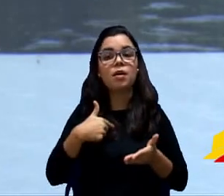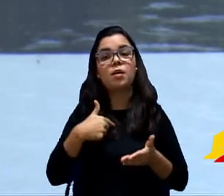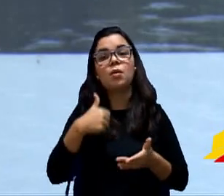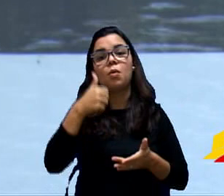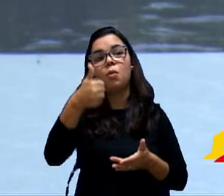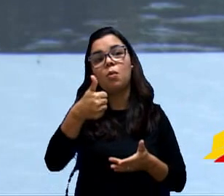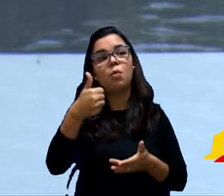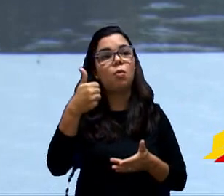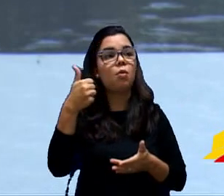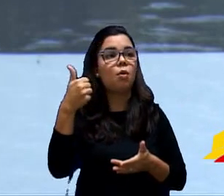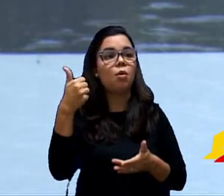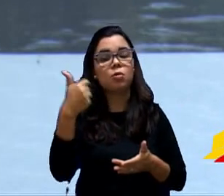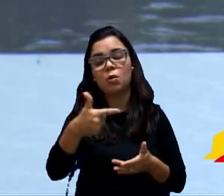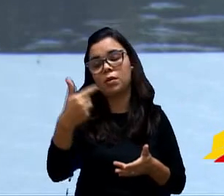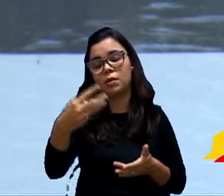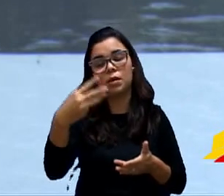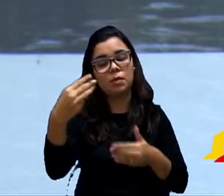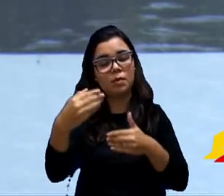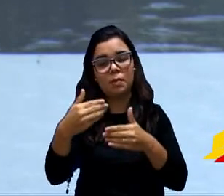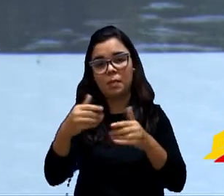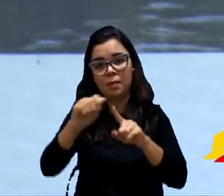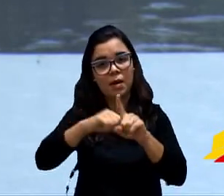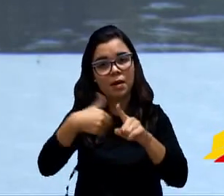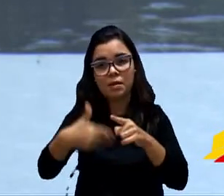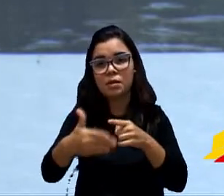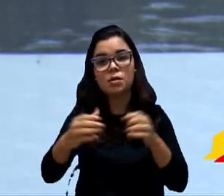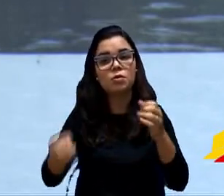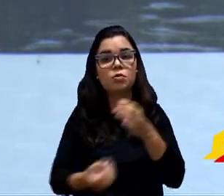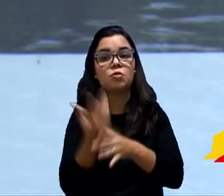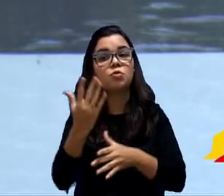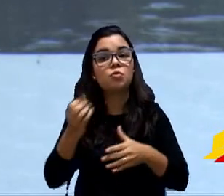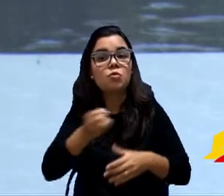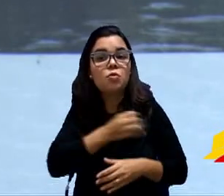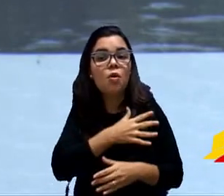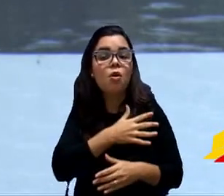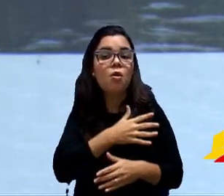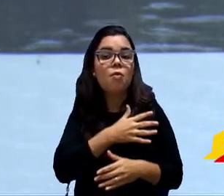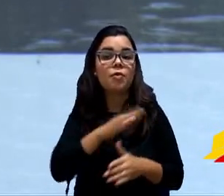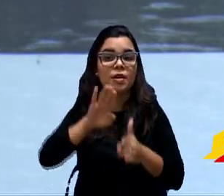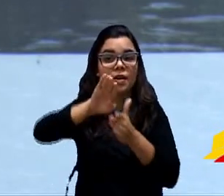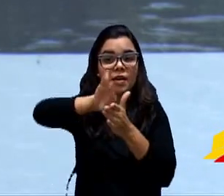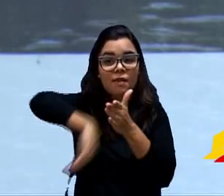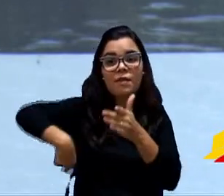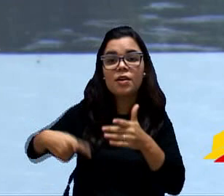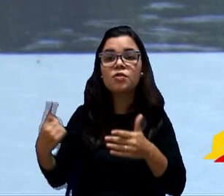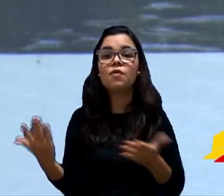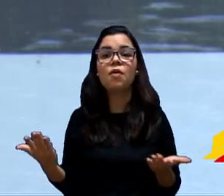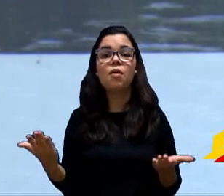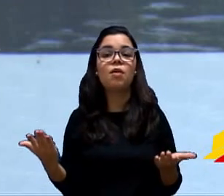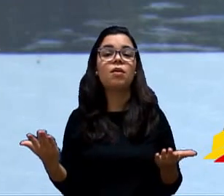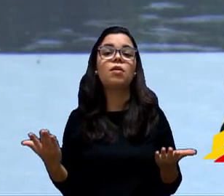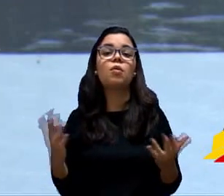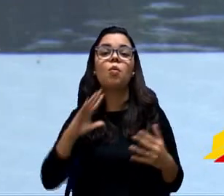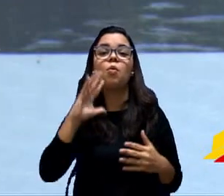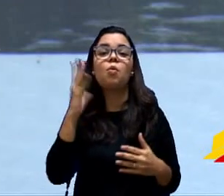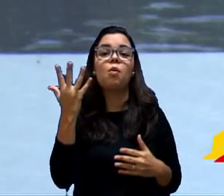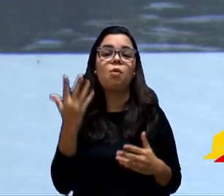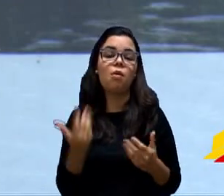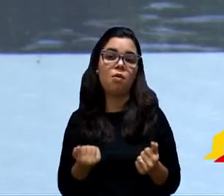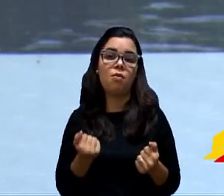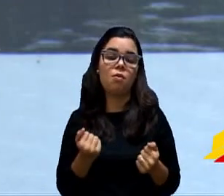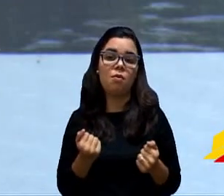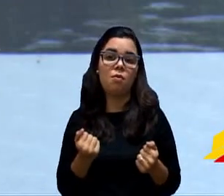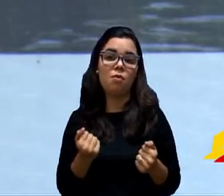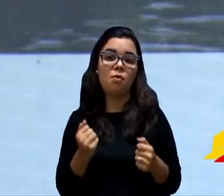surge um novo empreendimento que tem esse mesmo interesse e ele vai ficar de fora. Qual a cobertura que é dada com